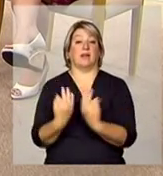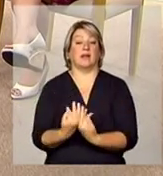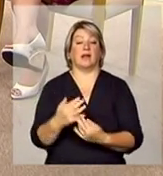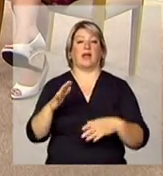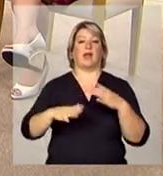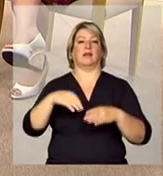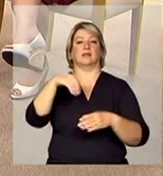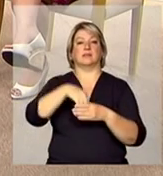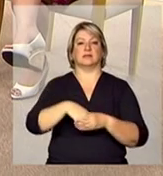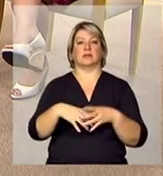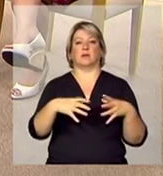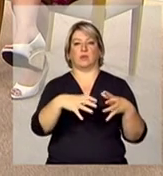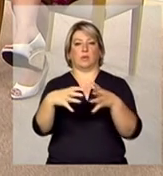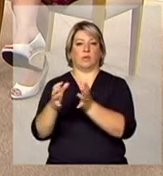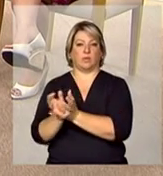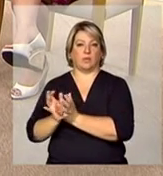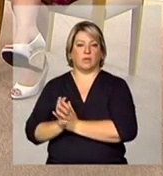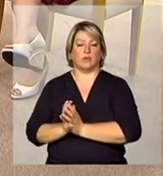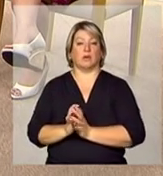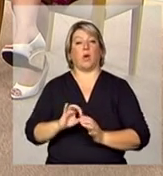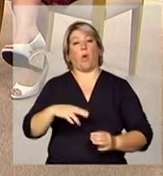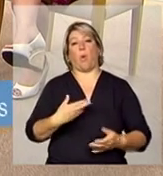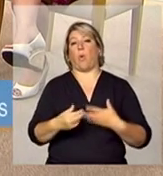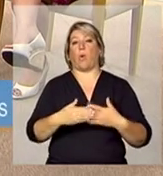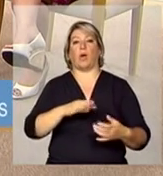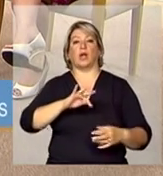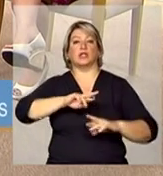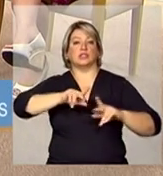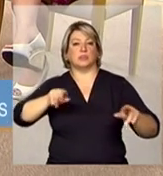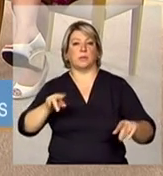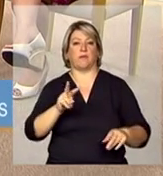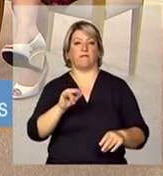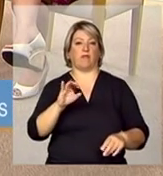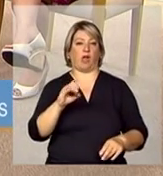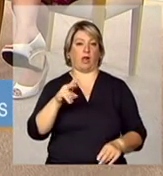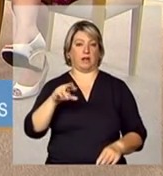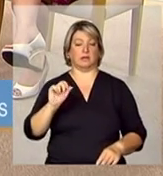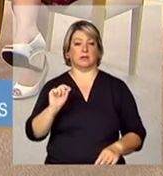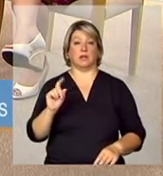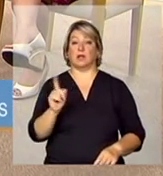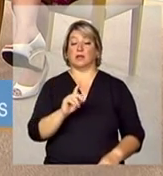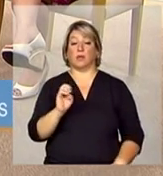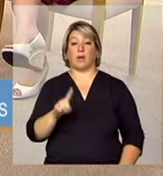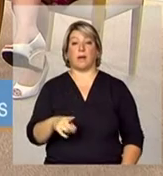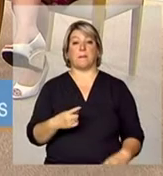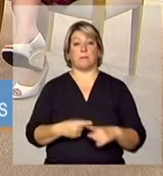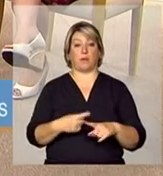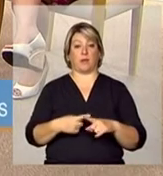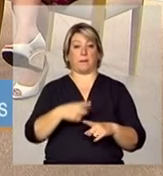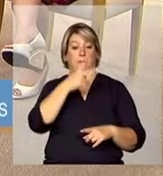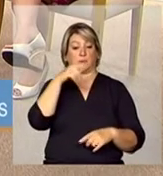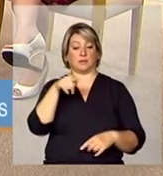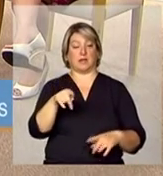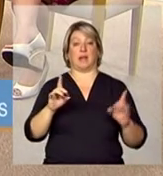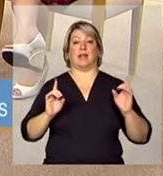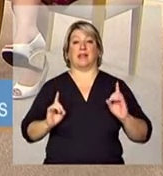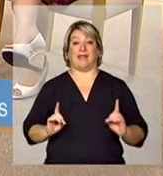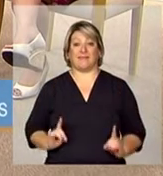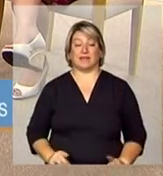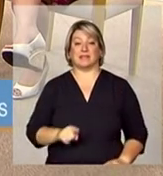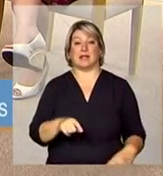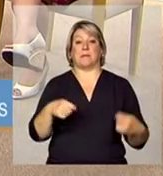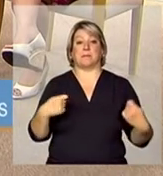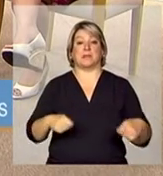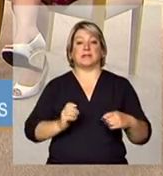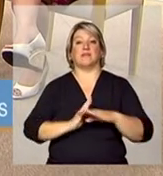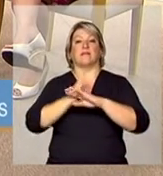ou outros tipos de violência então a gente tem que ter sempre em mente que não é porque a pessoa com deficiência é uma pessoa com deficiência que ela precisa ir